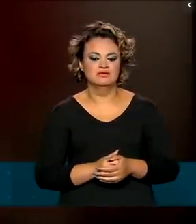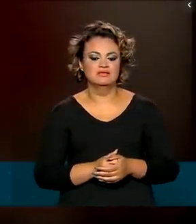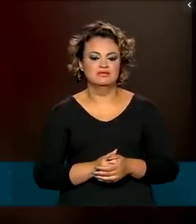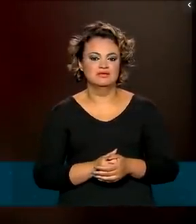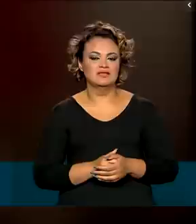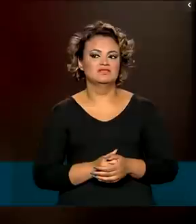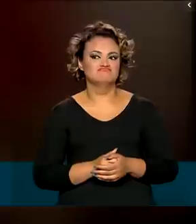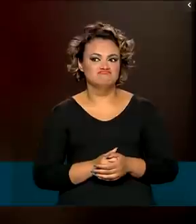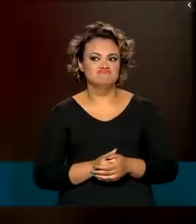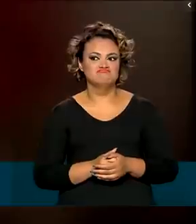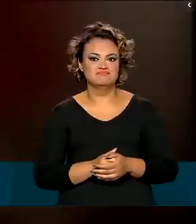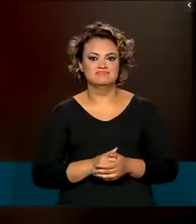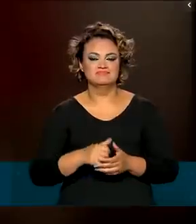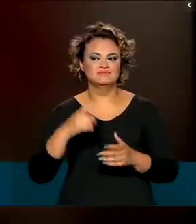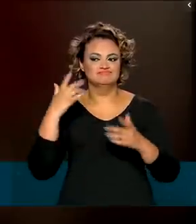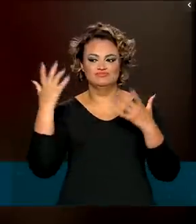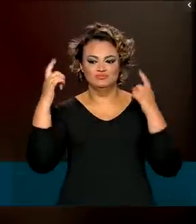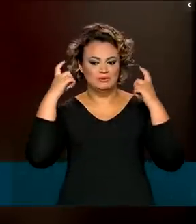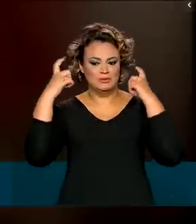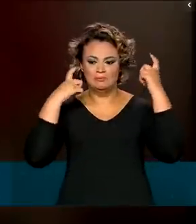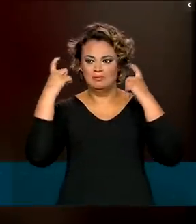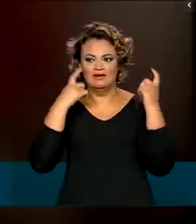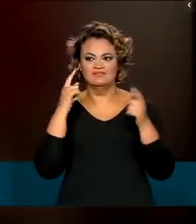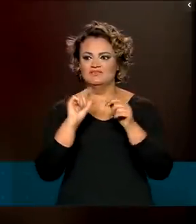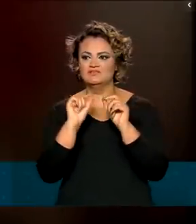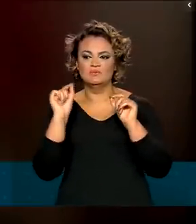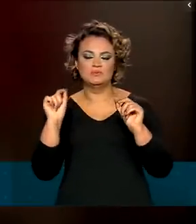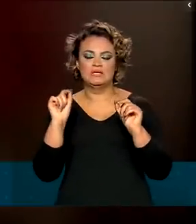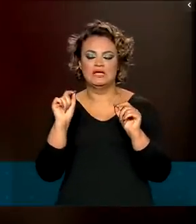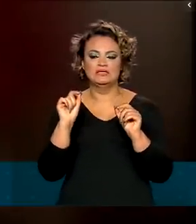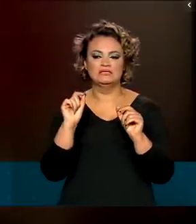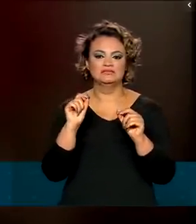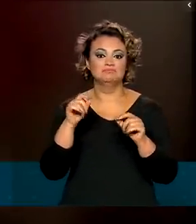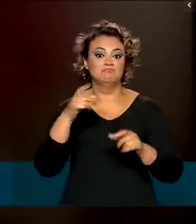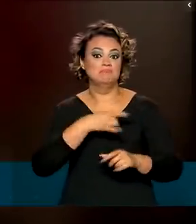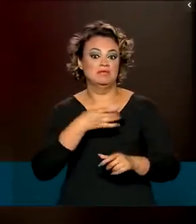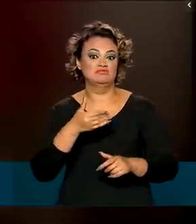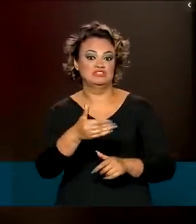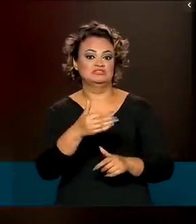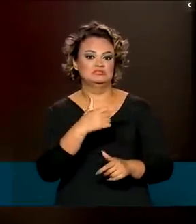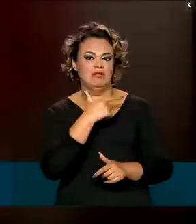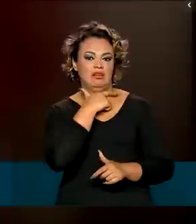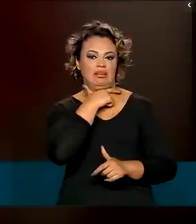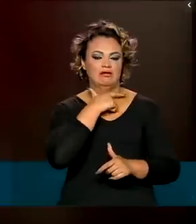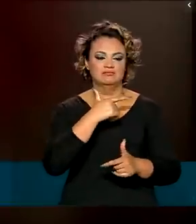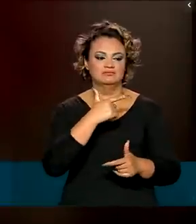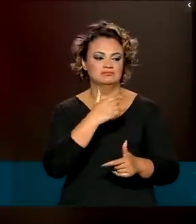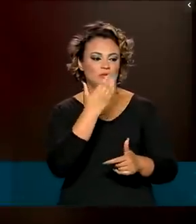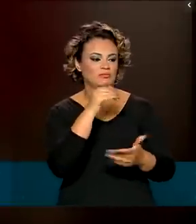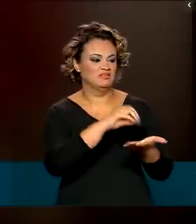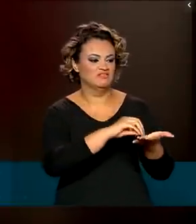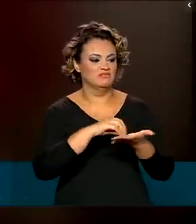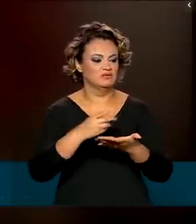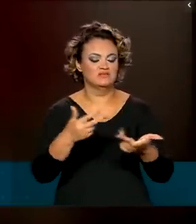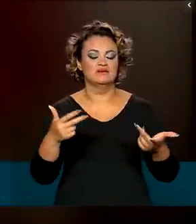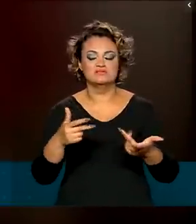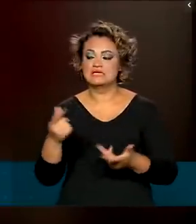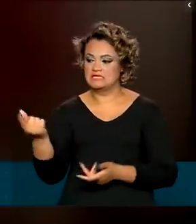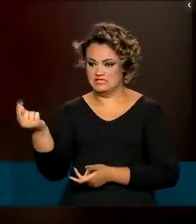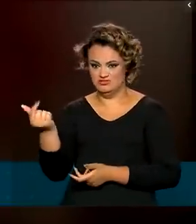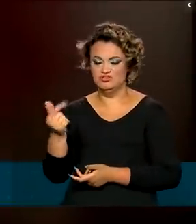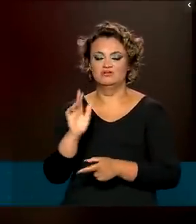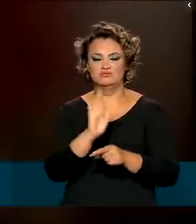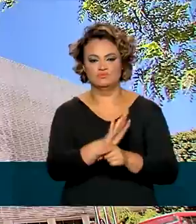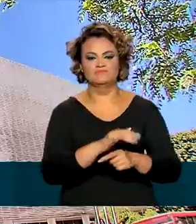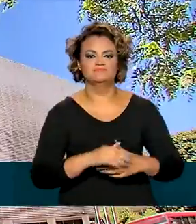pessoal não sabia o que ia fazer, então não dava aquela segurada, o medo de não ter nada em casa, né. E esse dinheiro veio para